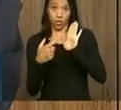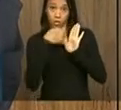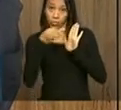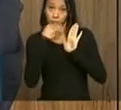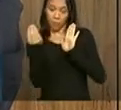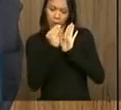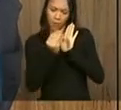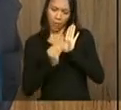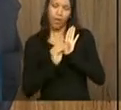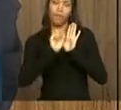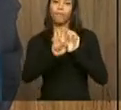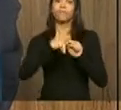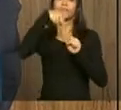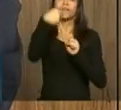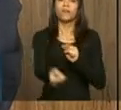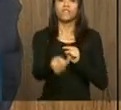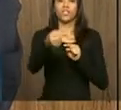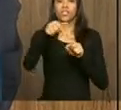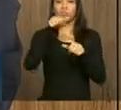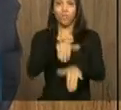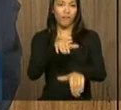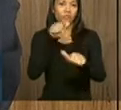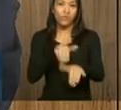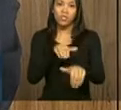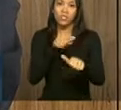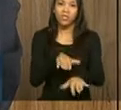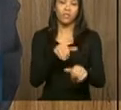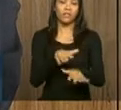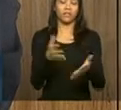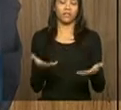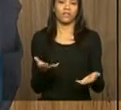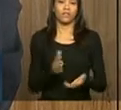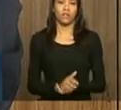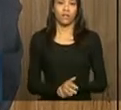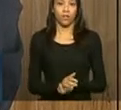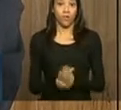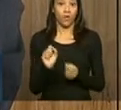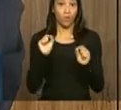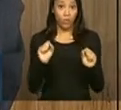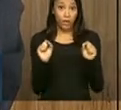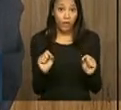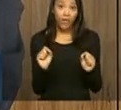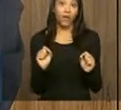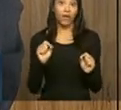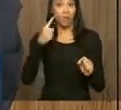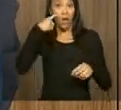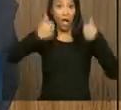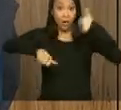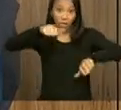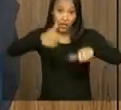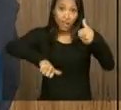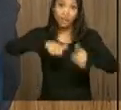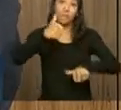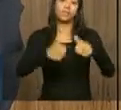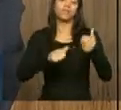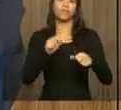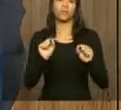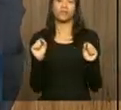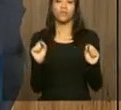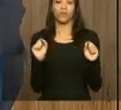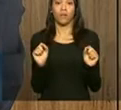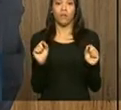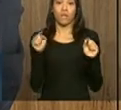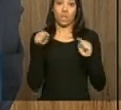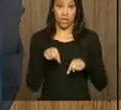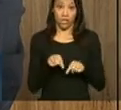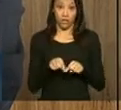Em setembro, em Inquernes, os ministros de fazenda se reuniram e naquele momento tomaram conhecimento da avaliação do FMI e OCDEG, naquele